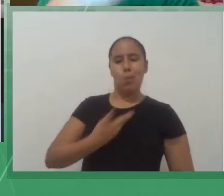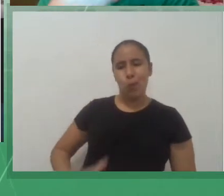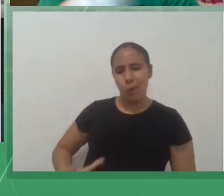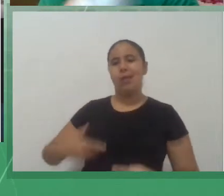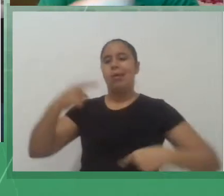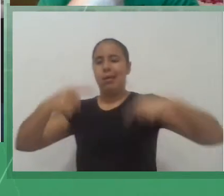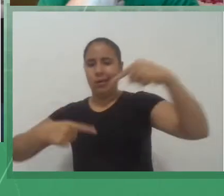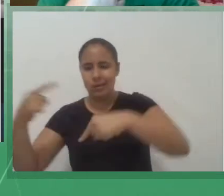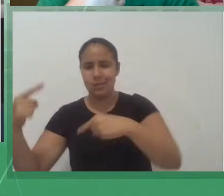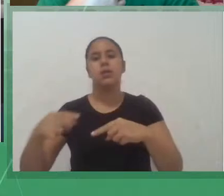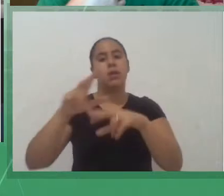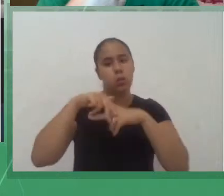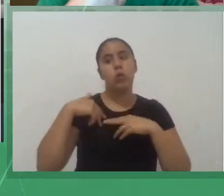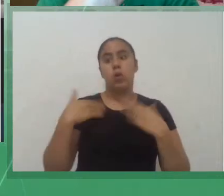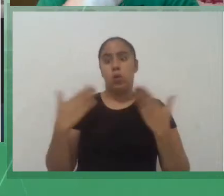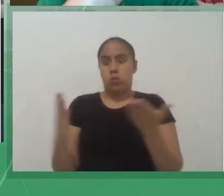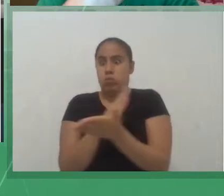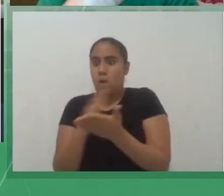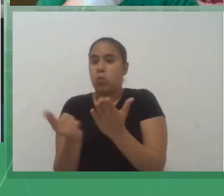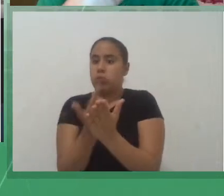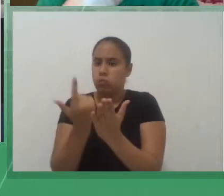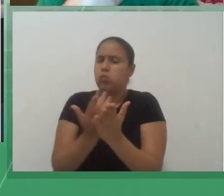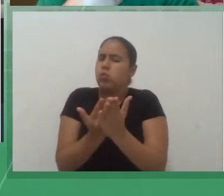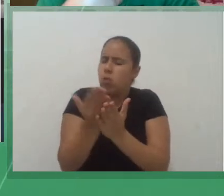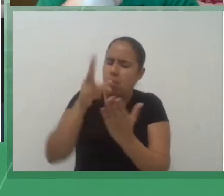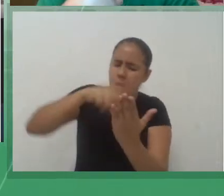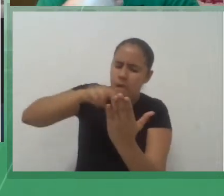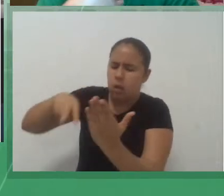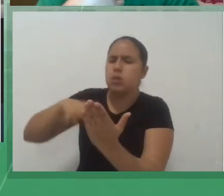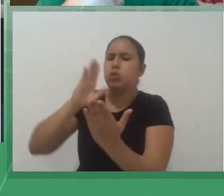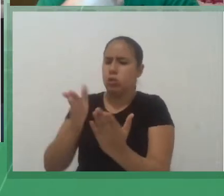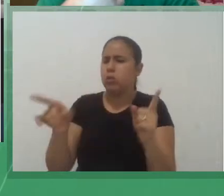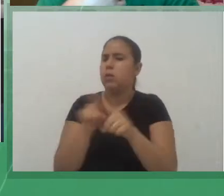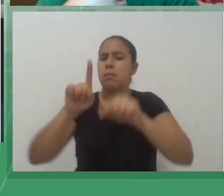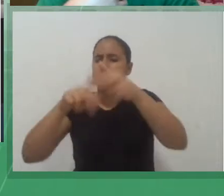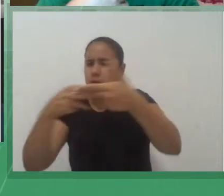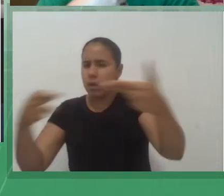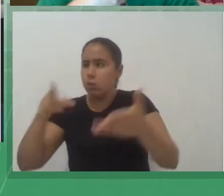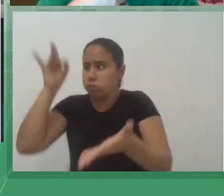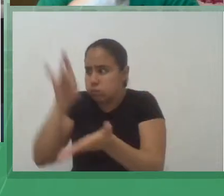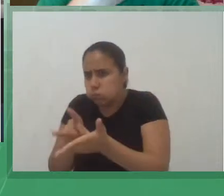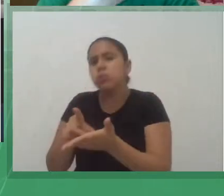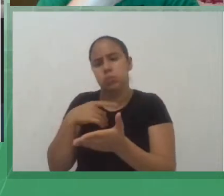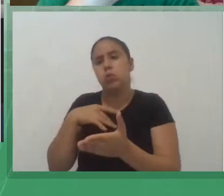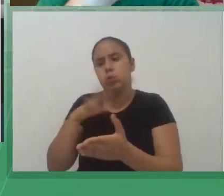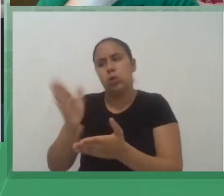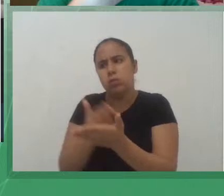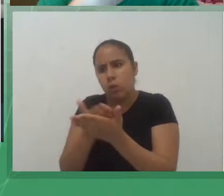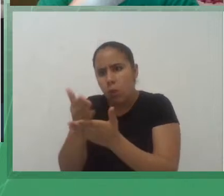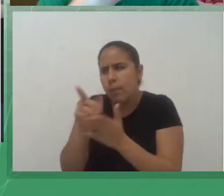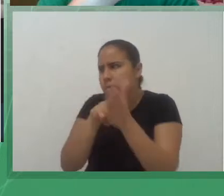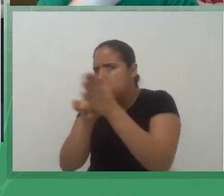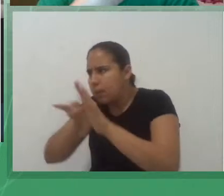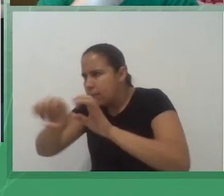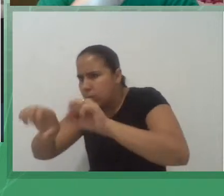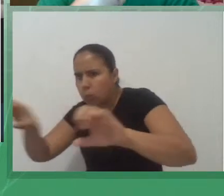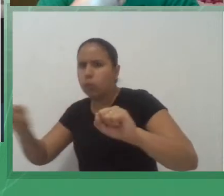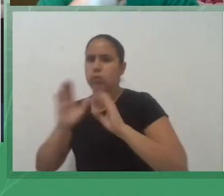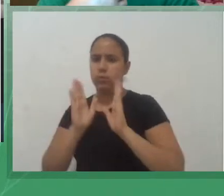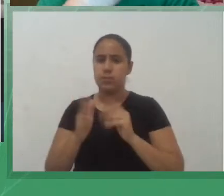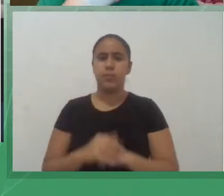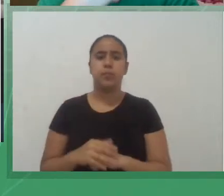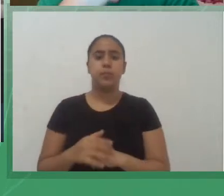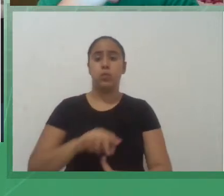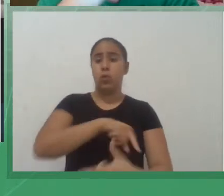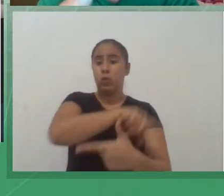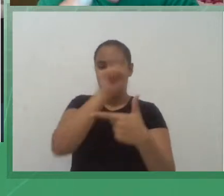pegando alguns materiais oficiais né o segundo eu vou desenvolver o plano de aula isso aí é uma coisa que eu pretendo fazer